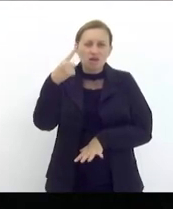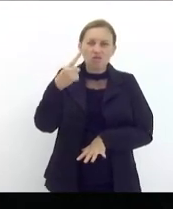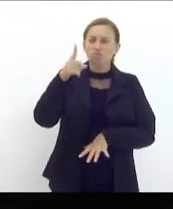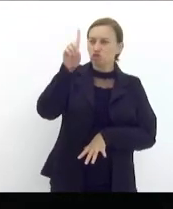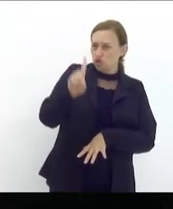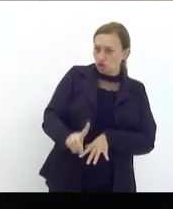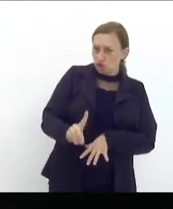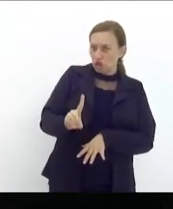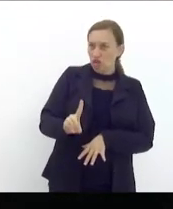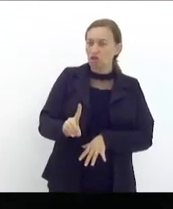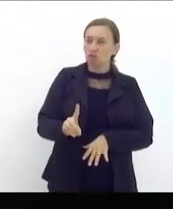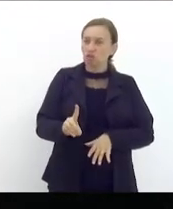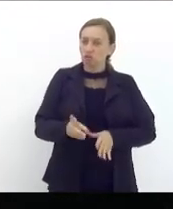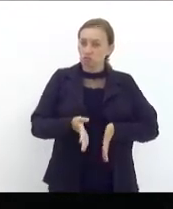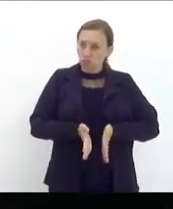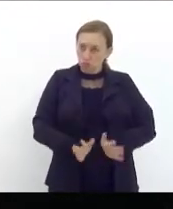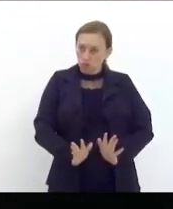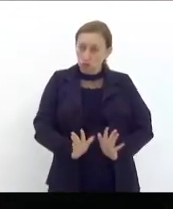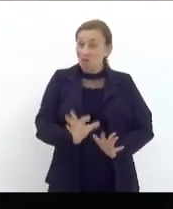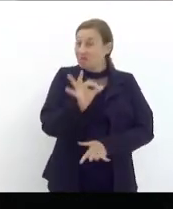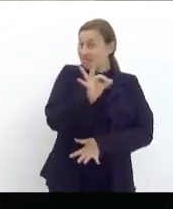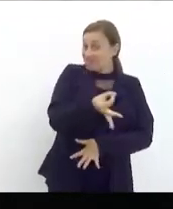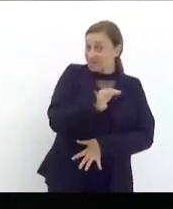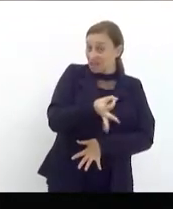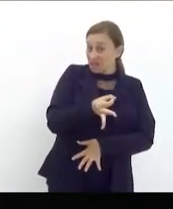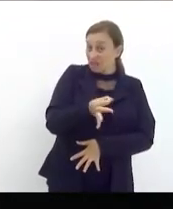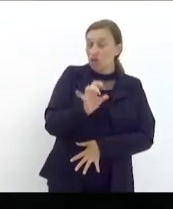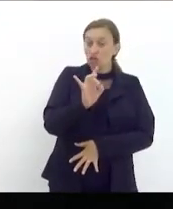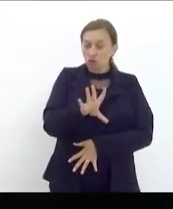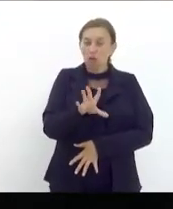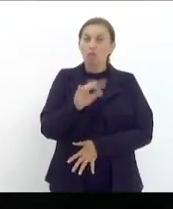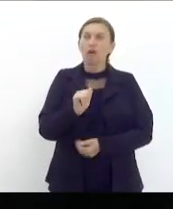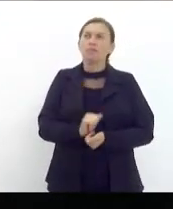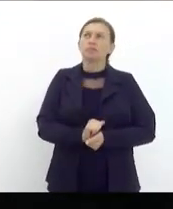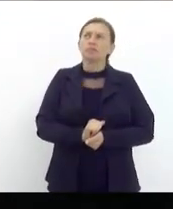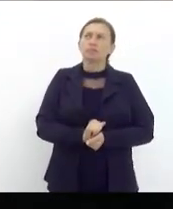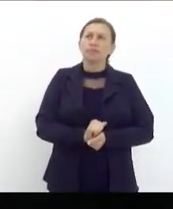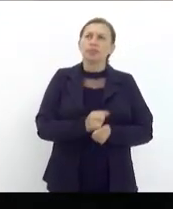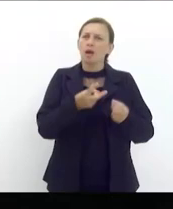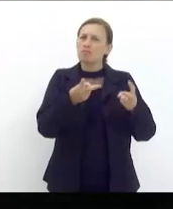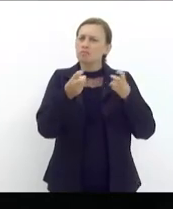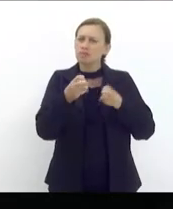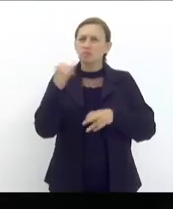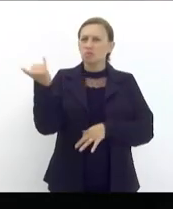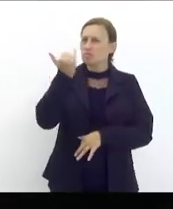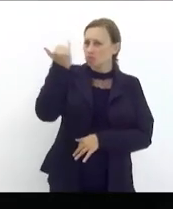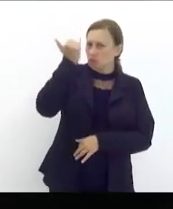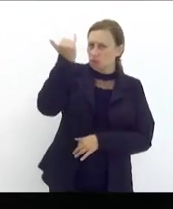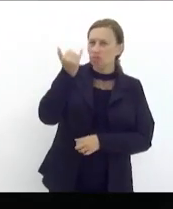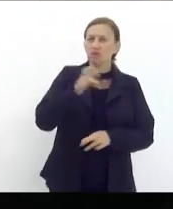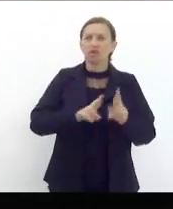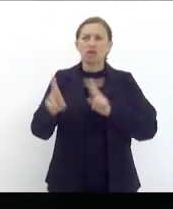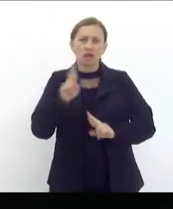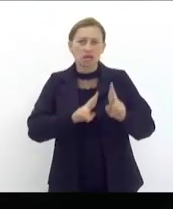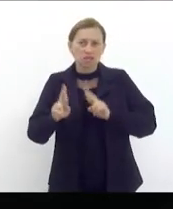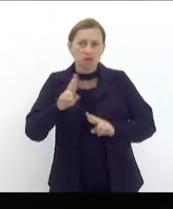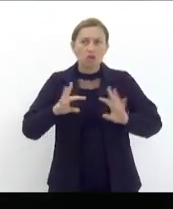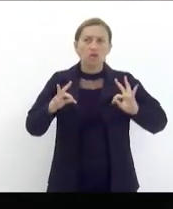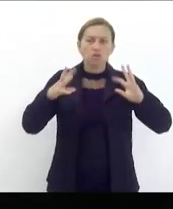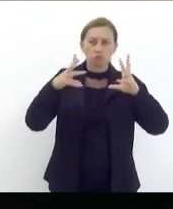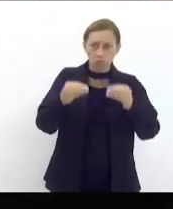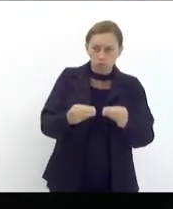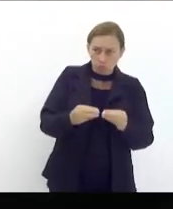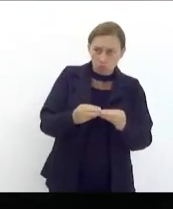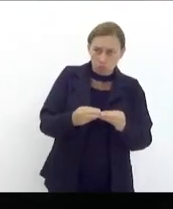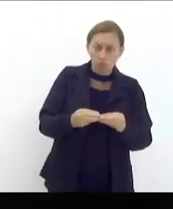seus direitos reprodutivos de maneira concreta. Só para se ter uma percepção importante com relação a isso e